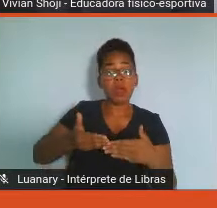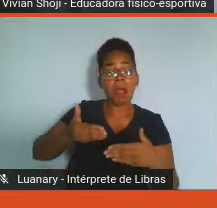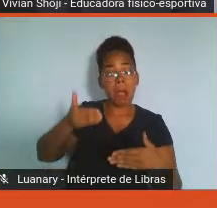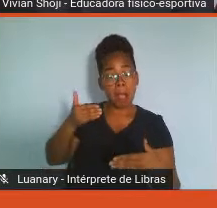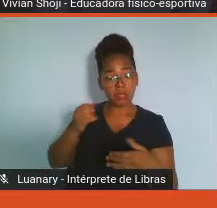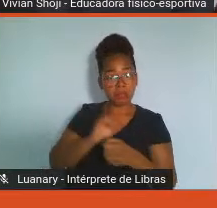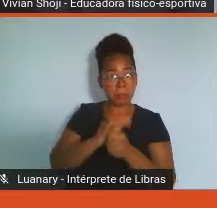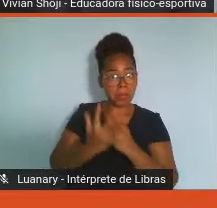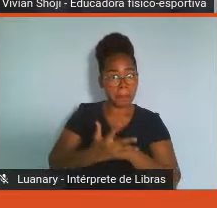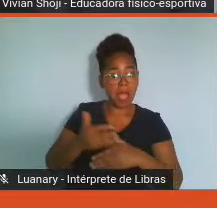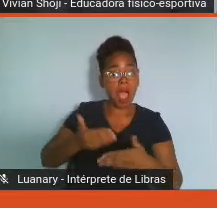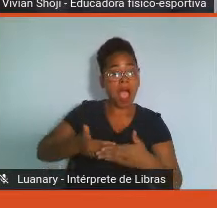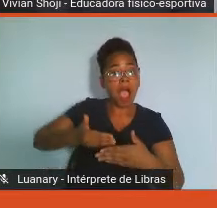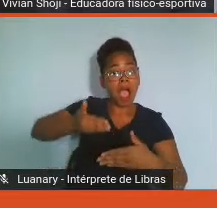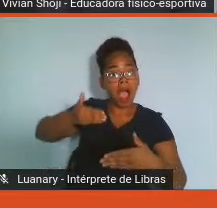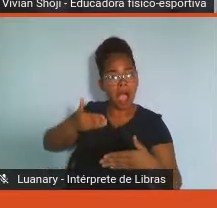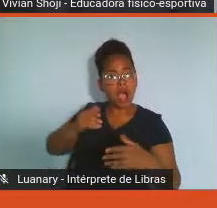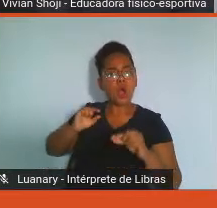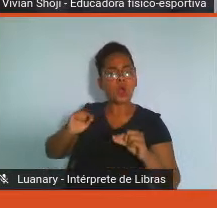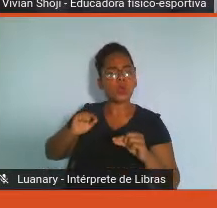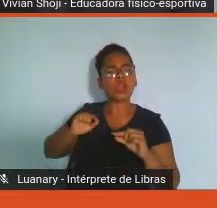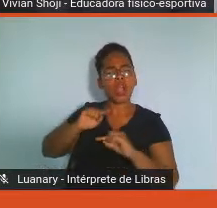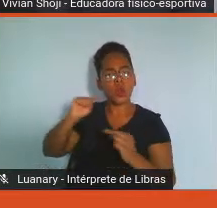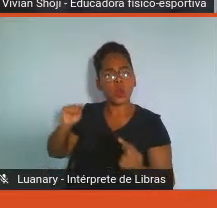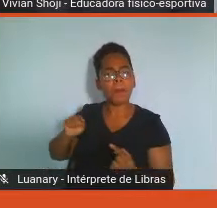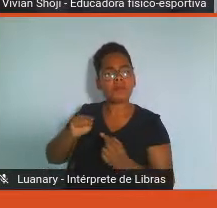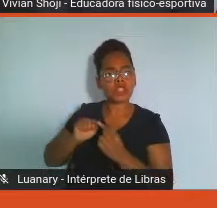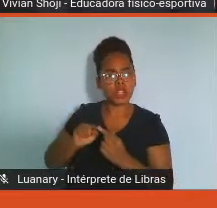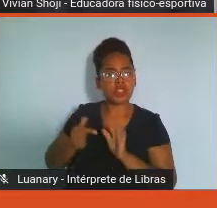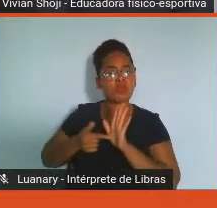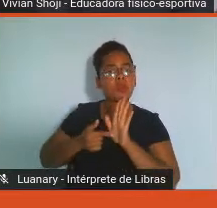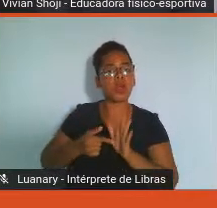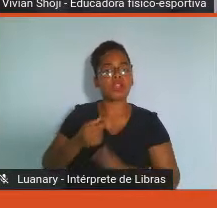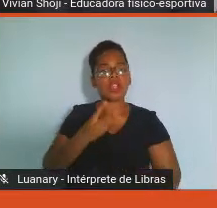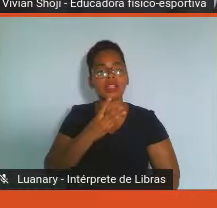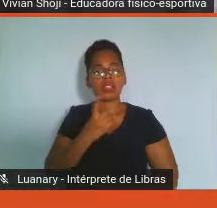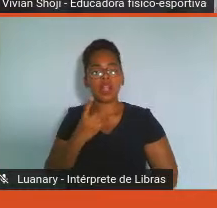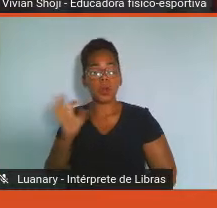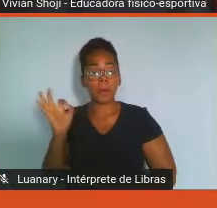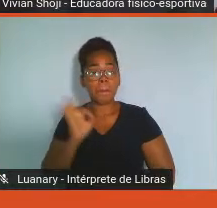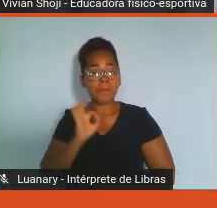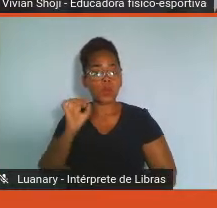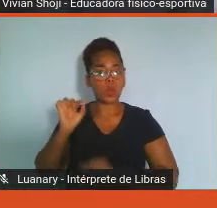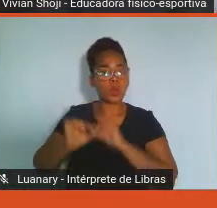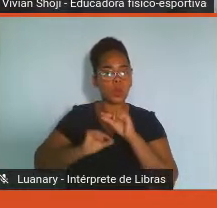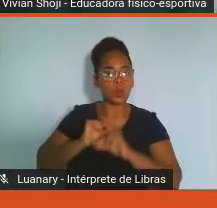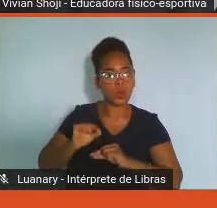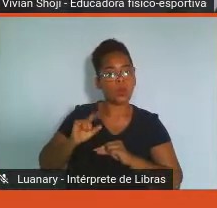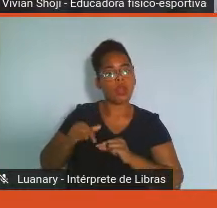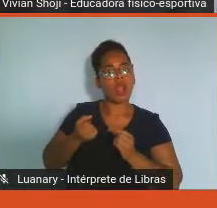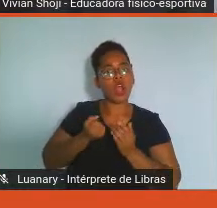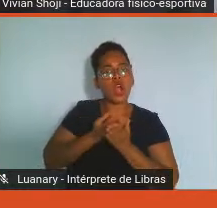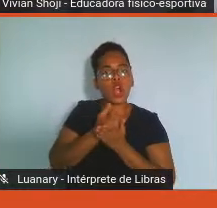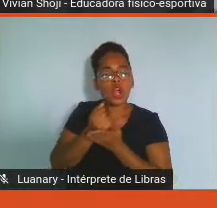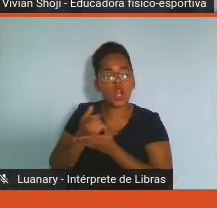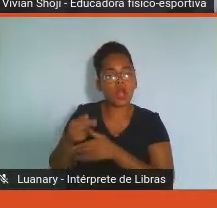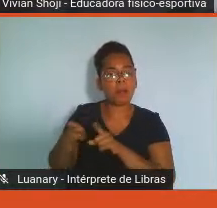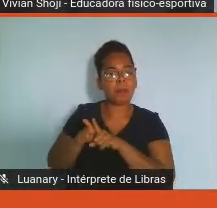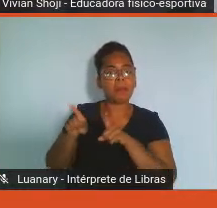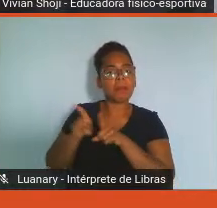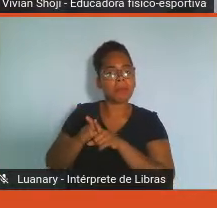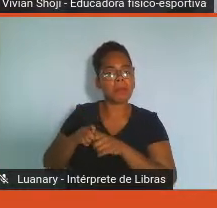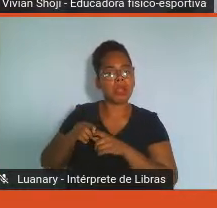seguido de comprometimento com 23% e crescimento na organização e adaptabilidade com